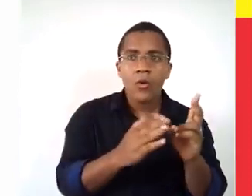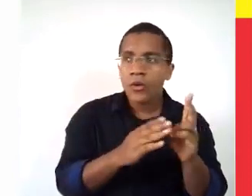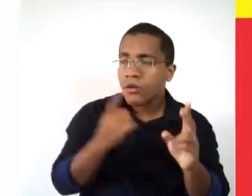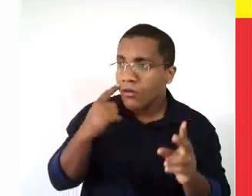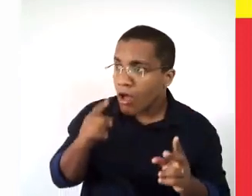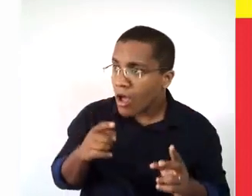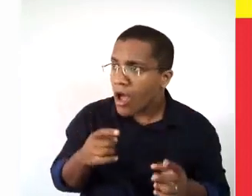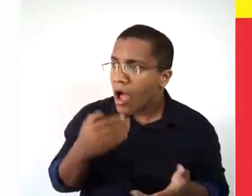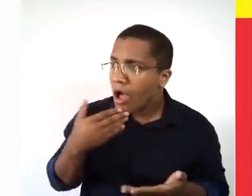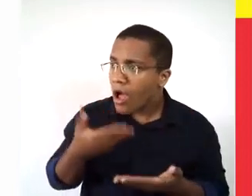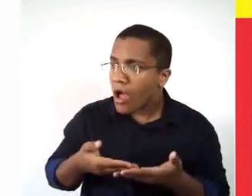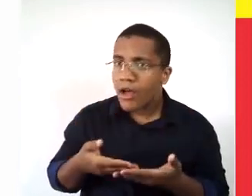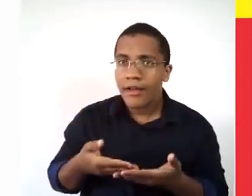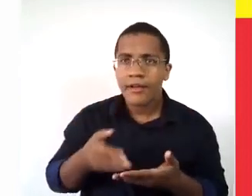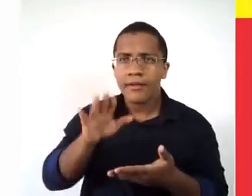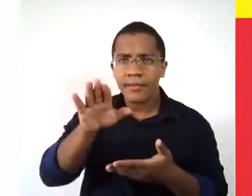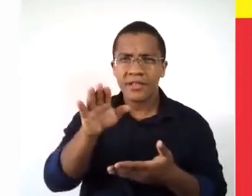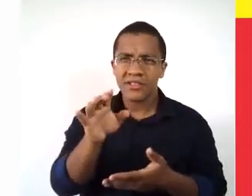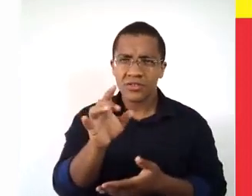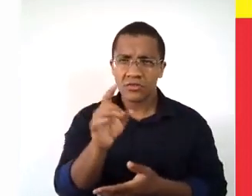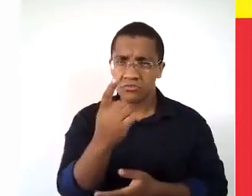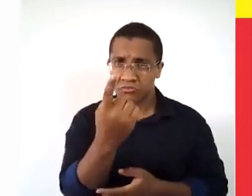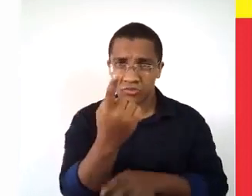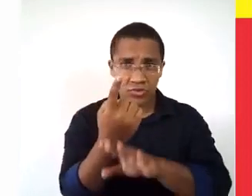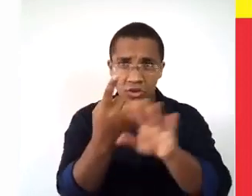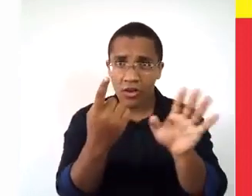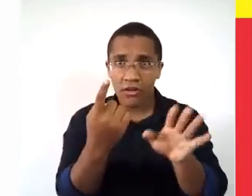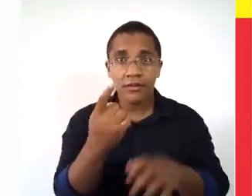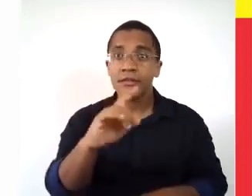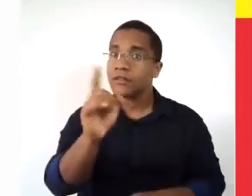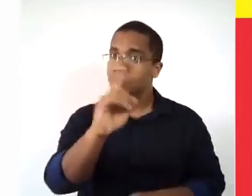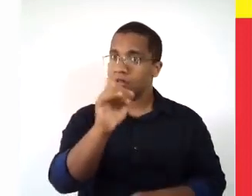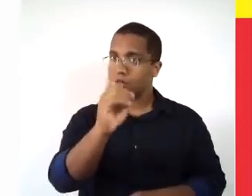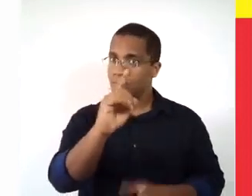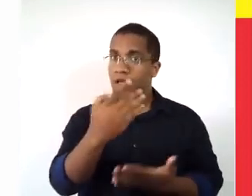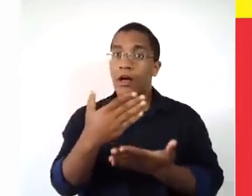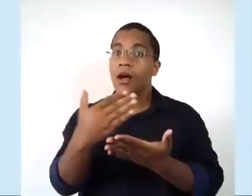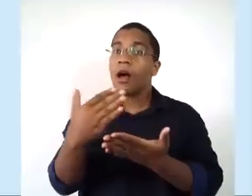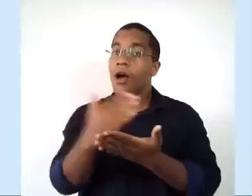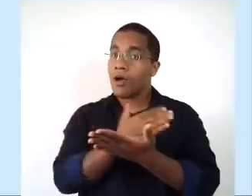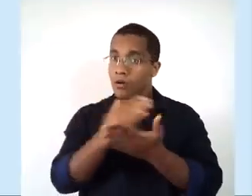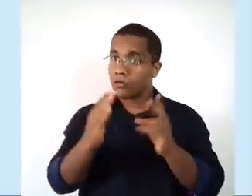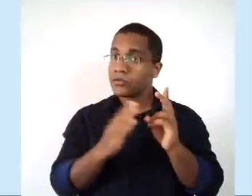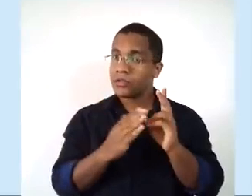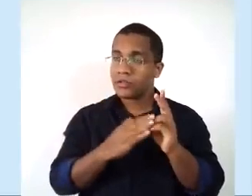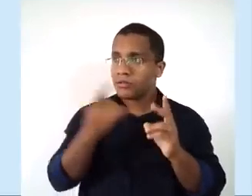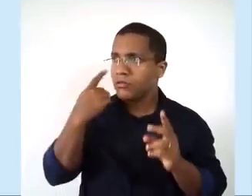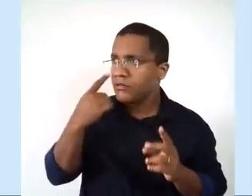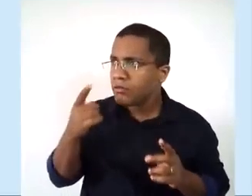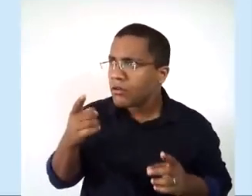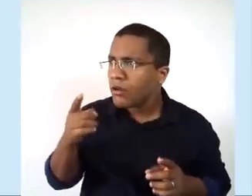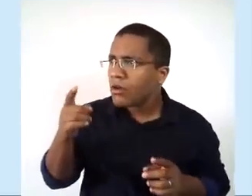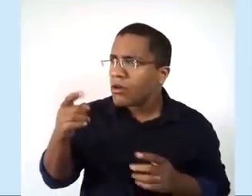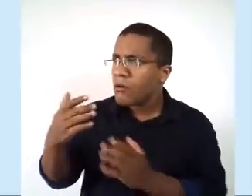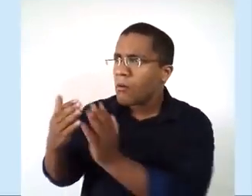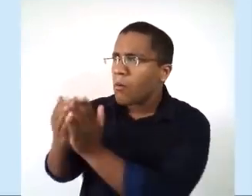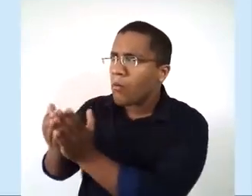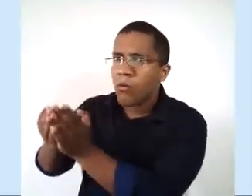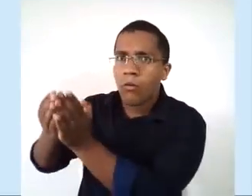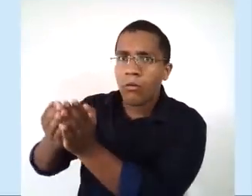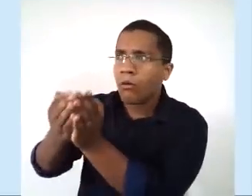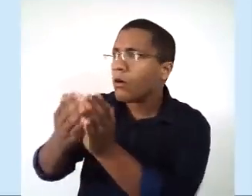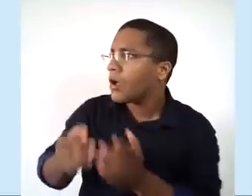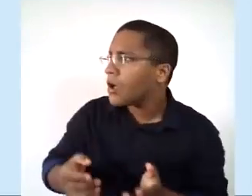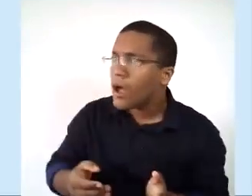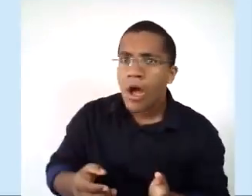vocês estão vendo na tela, ela não foi a única que acontecia não, tá? Tinha alguns índios que eram bastante hostis e quando vinham os europeus chegando,